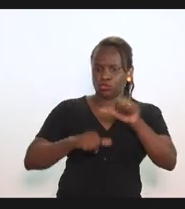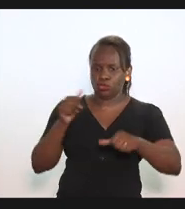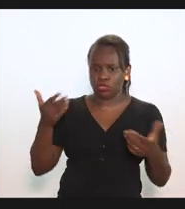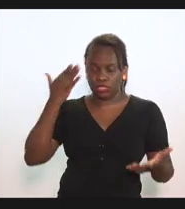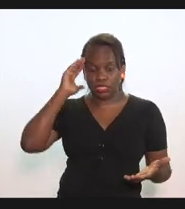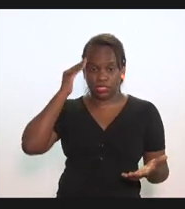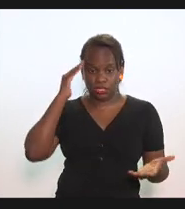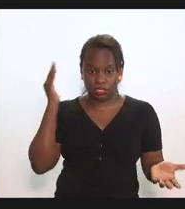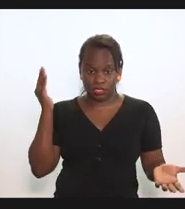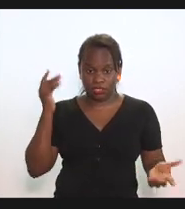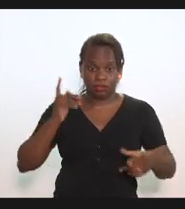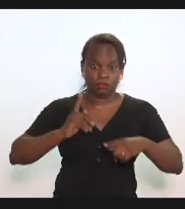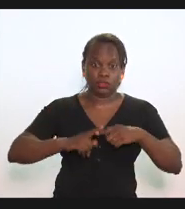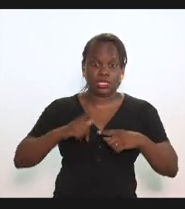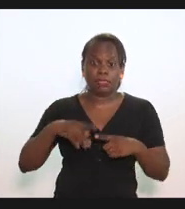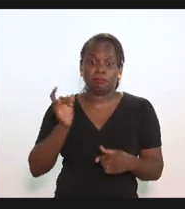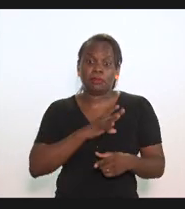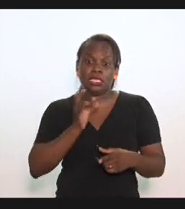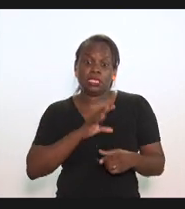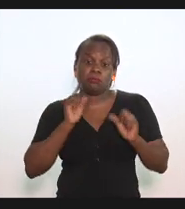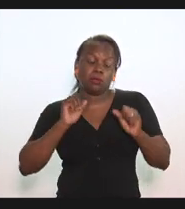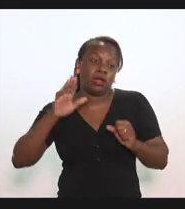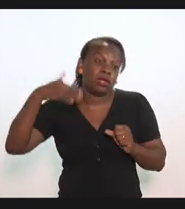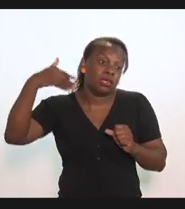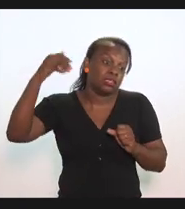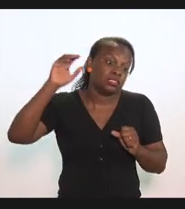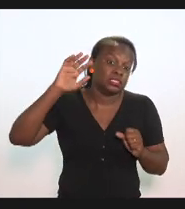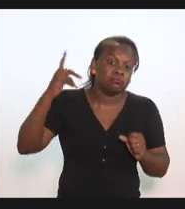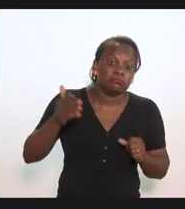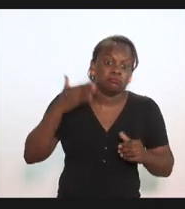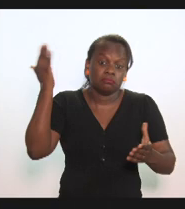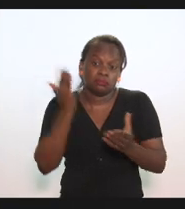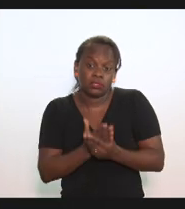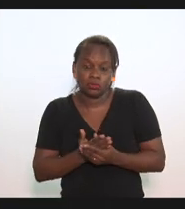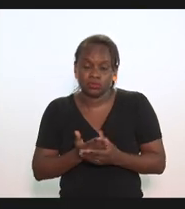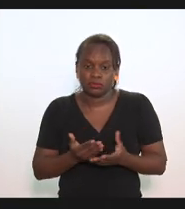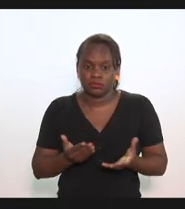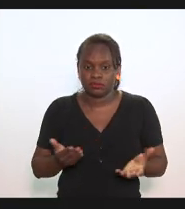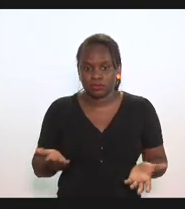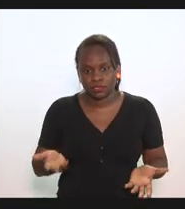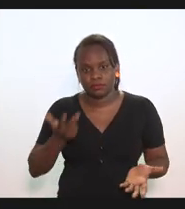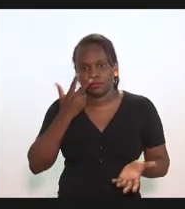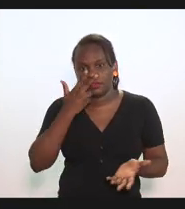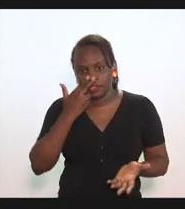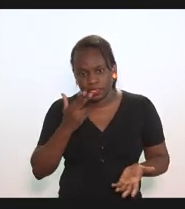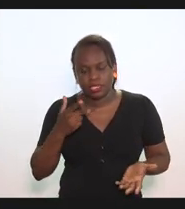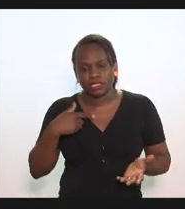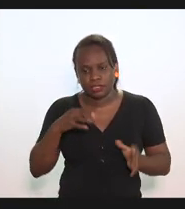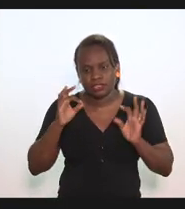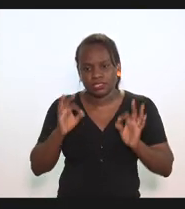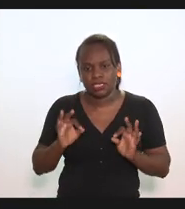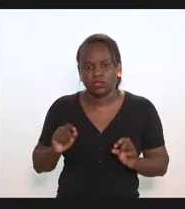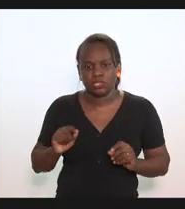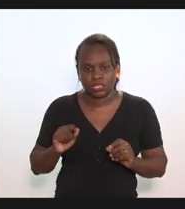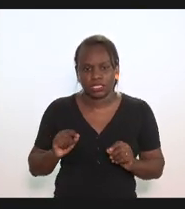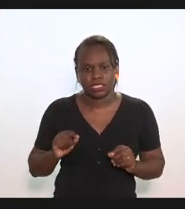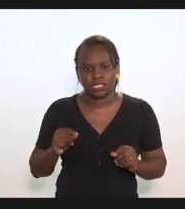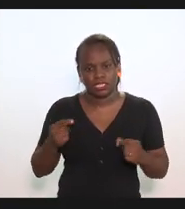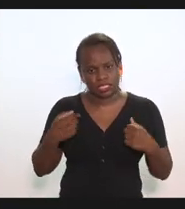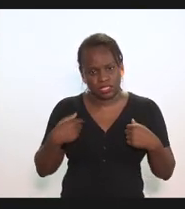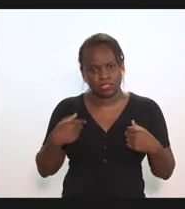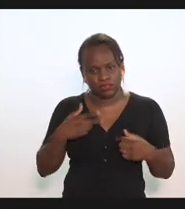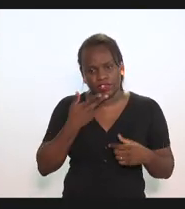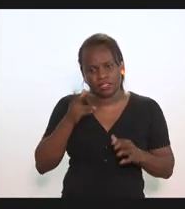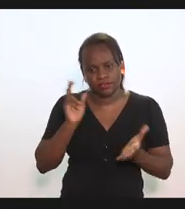entendimento por receio de uma eventual demanda judicial me parece com toda a franqueza que me é peculiar